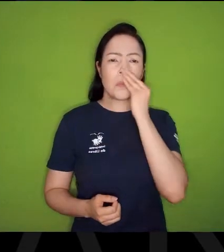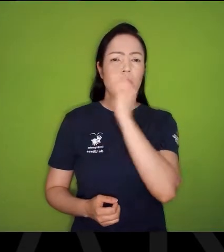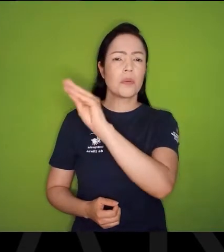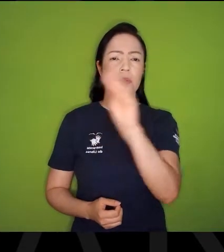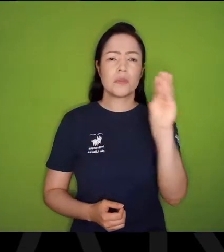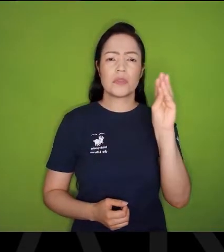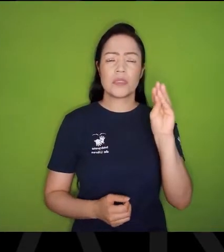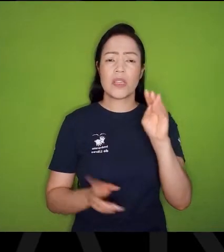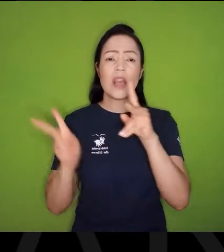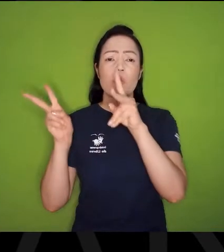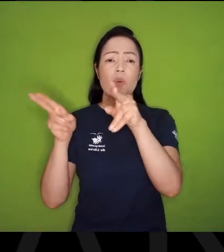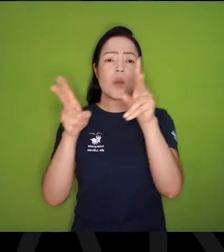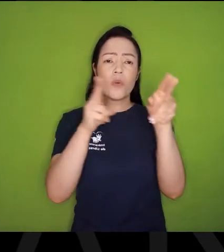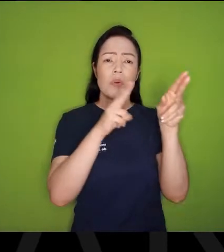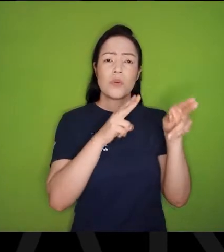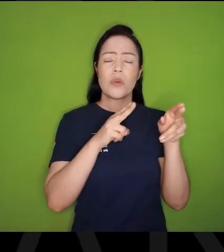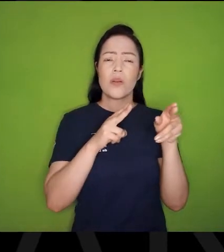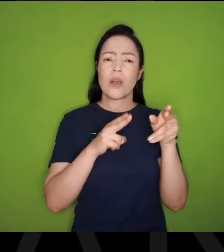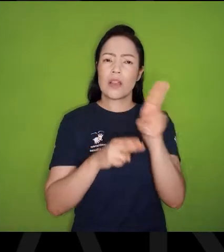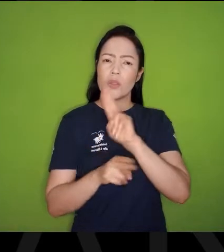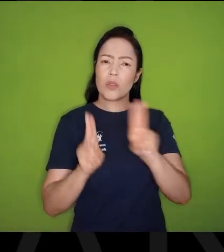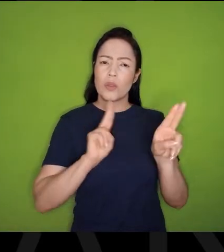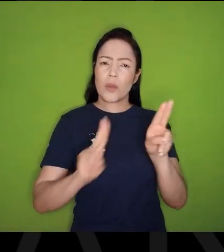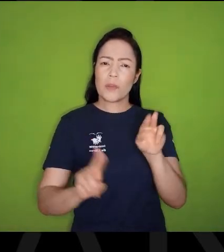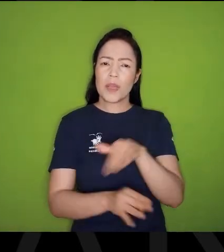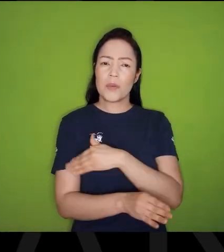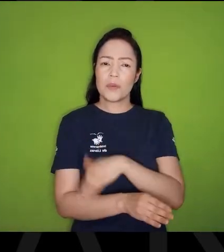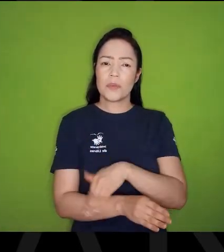Como esses nomes de rua.